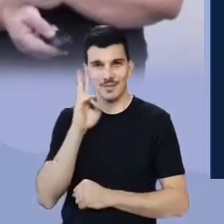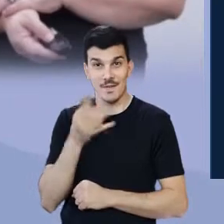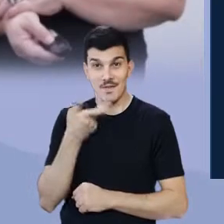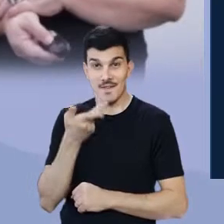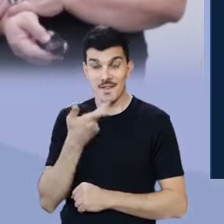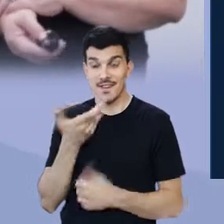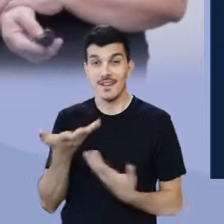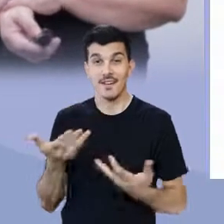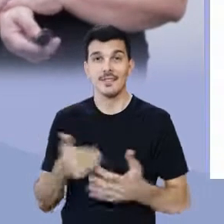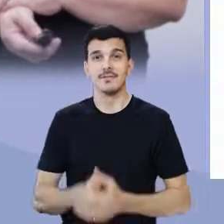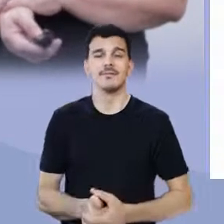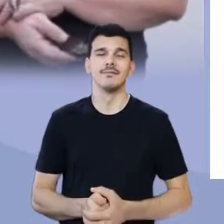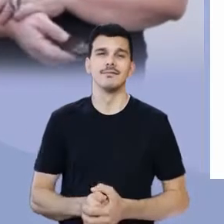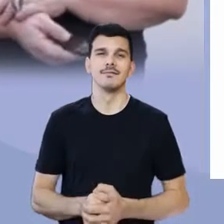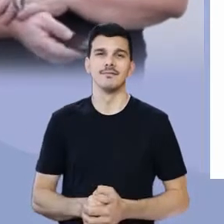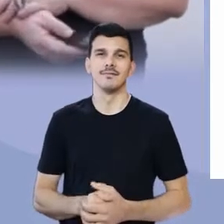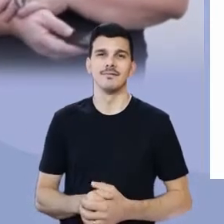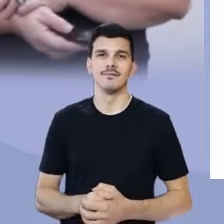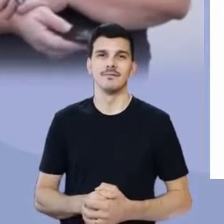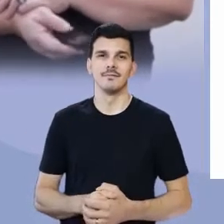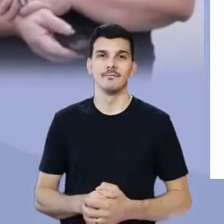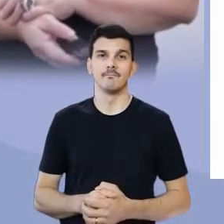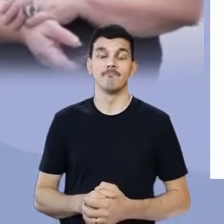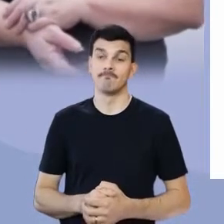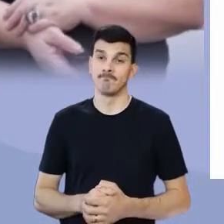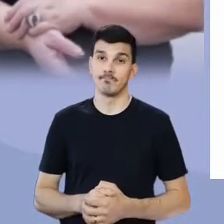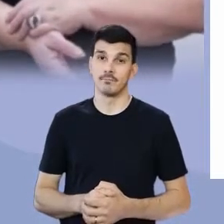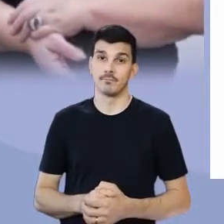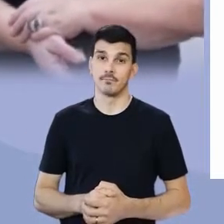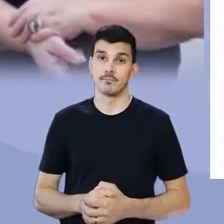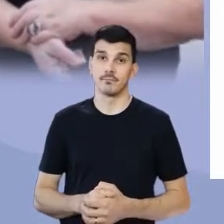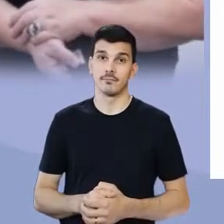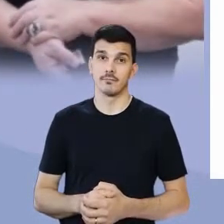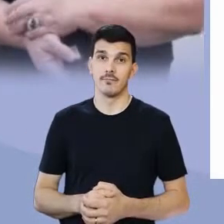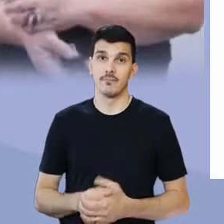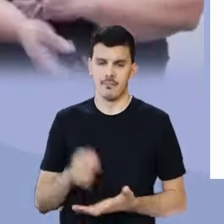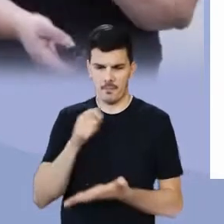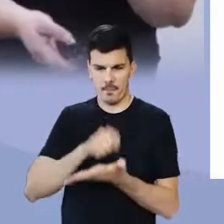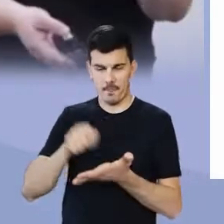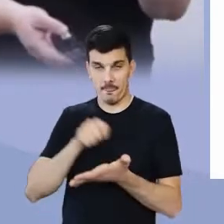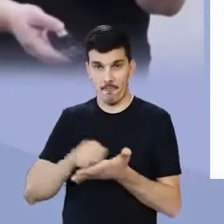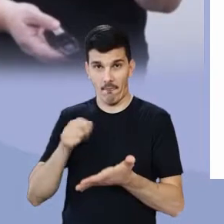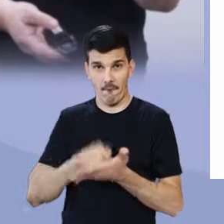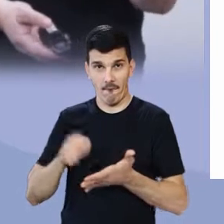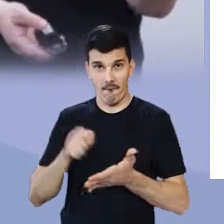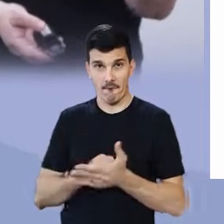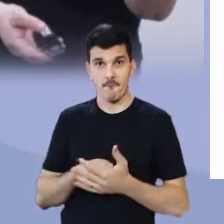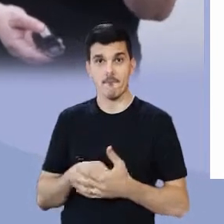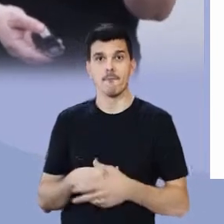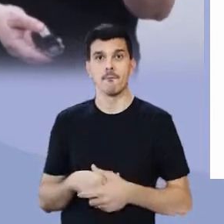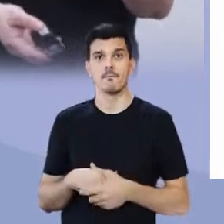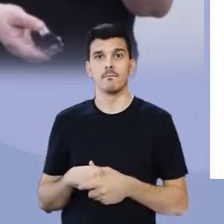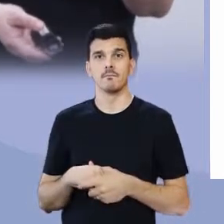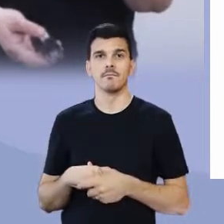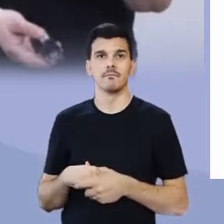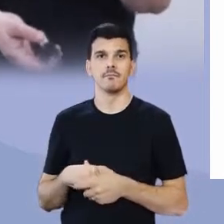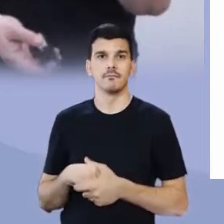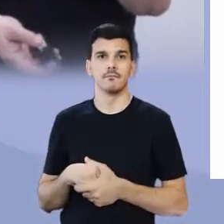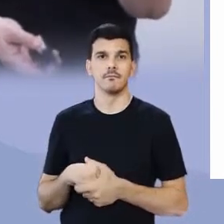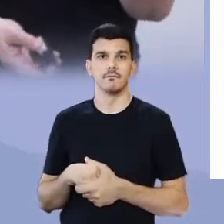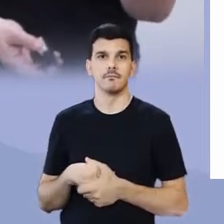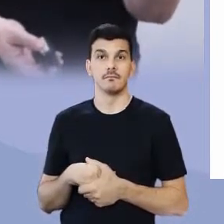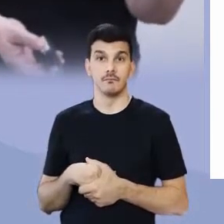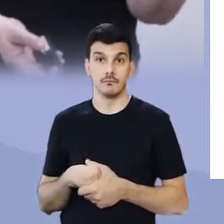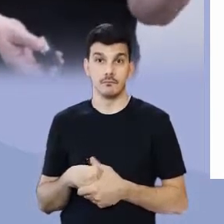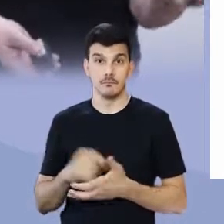deliciosas. Ela escreveu em seu poema livre, em seu